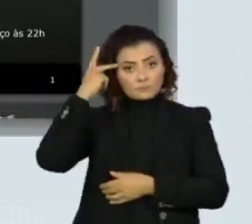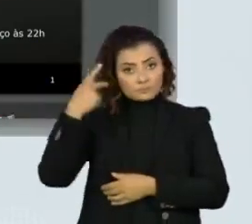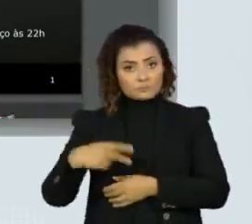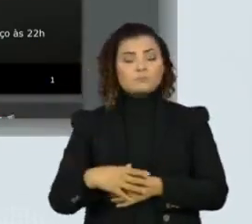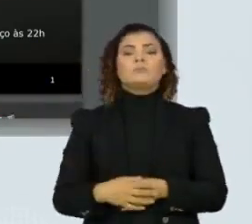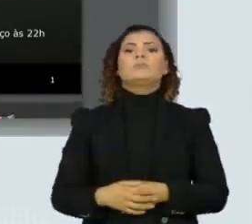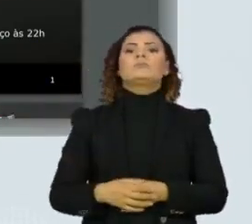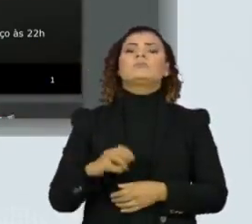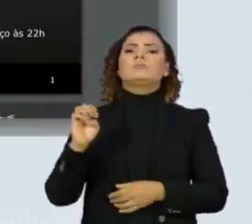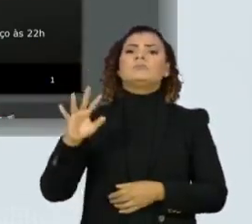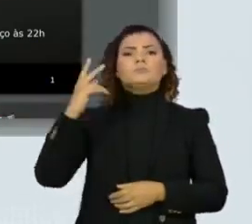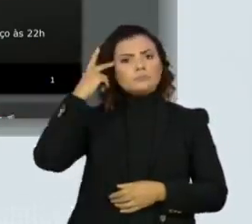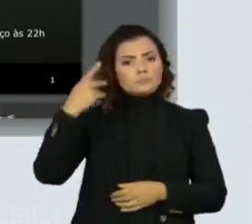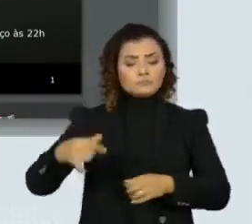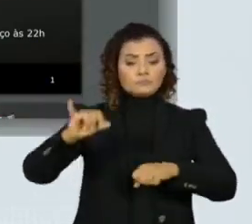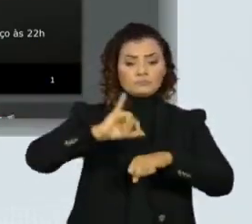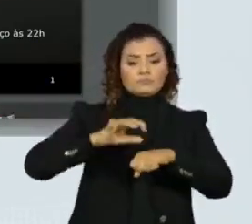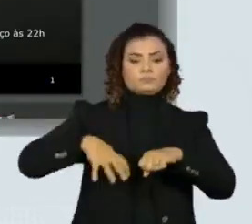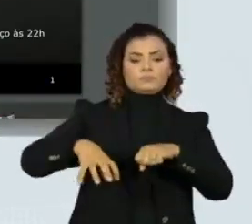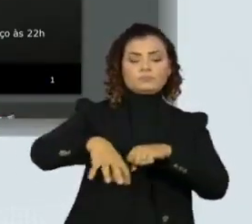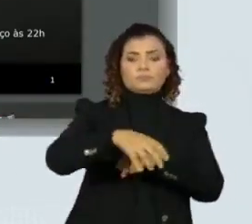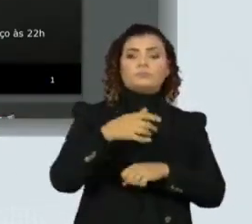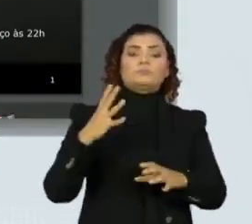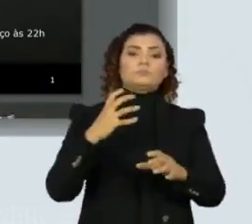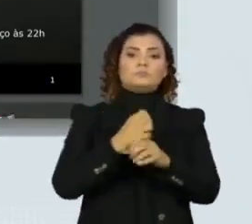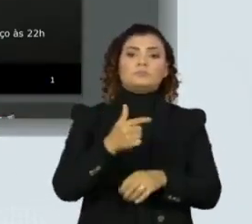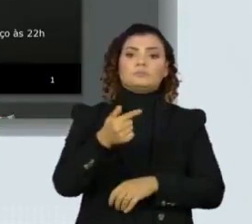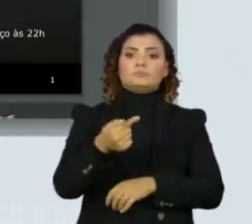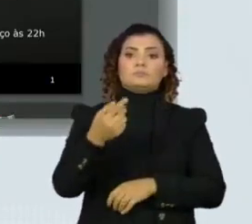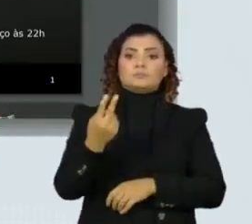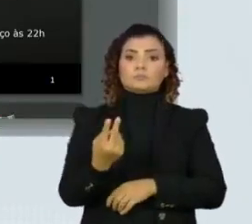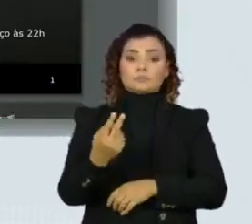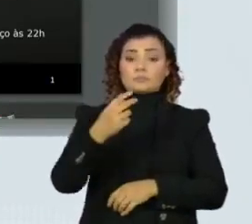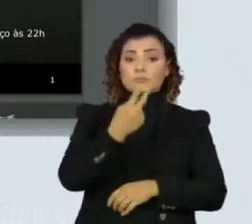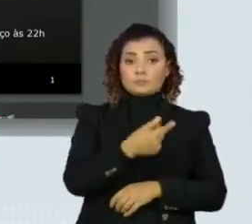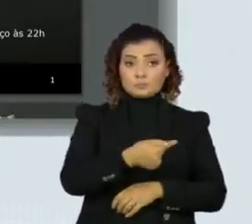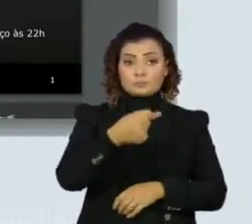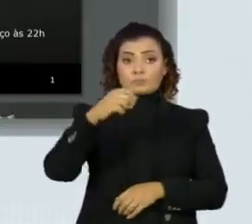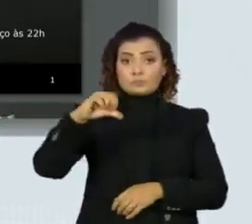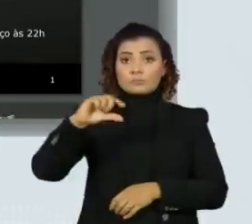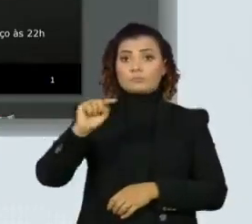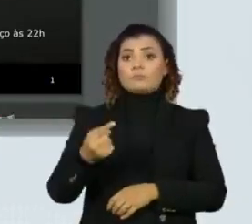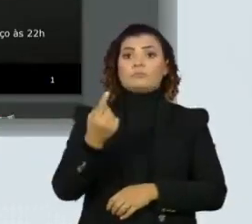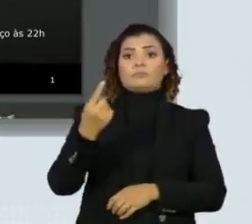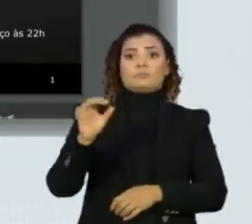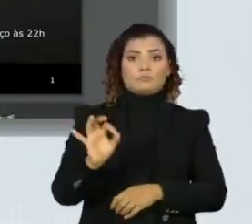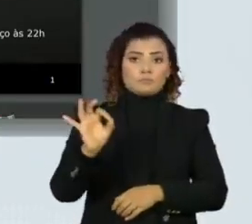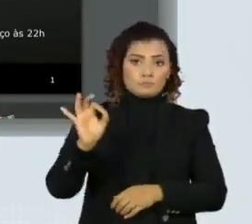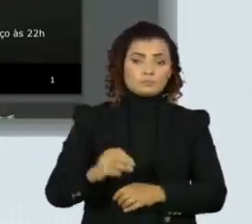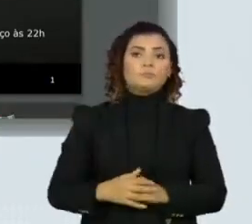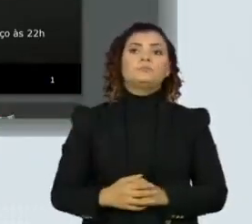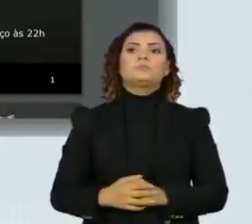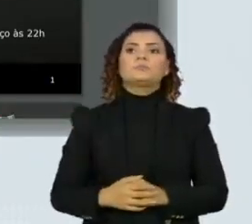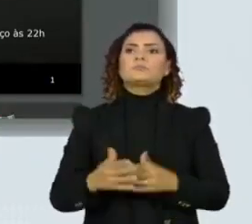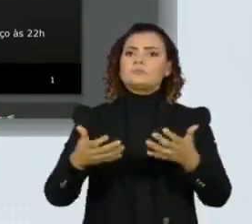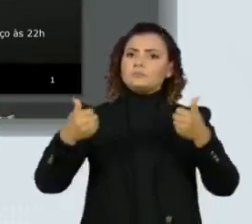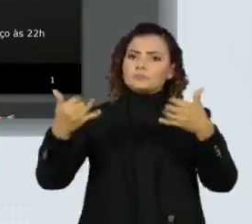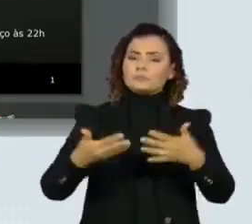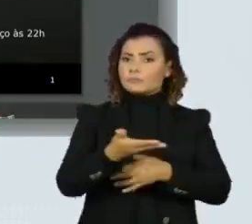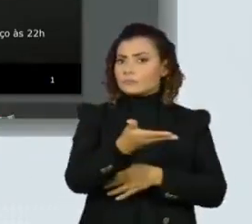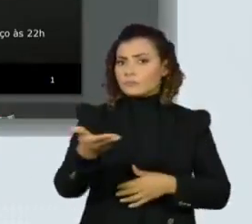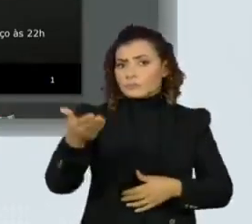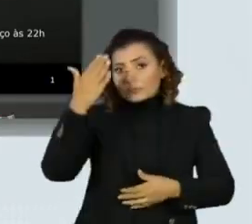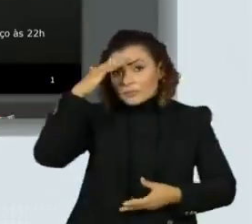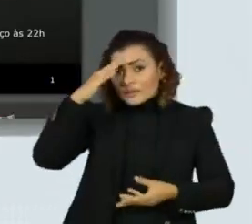Na grande São Paulo nós temos 79,1%. Eu quero reforçar para vocês